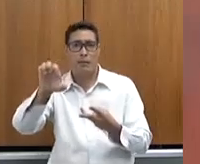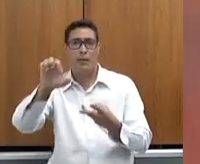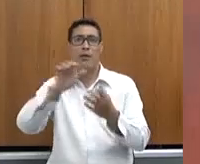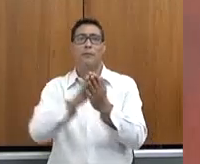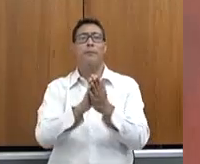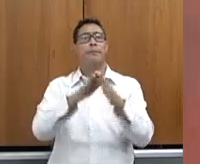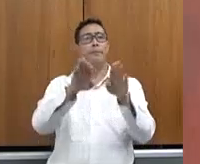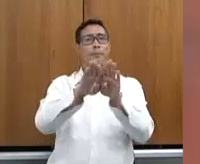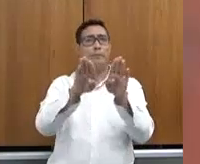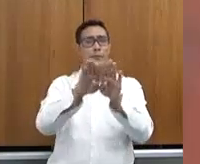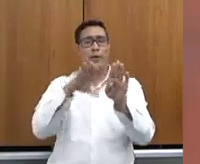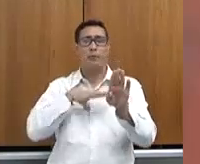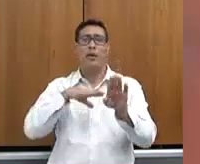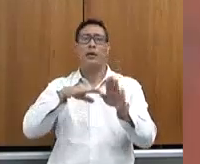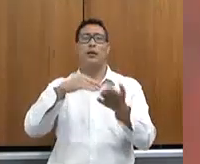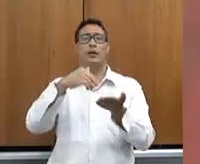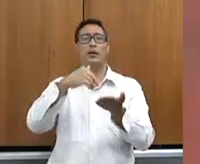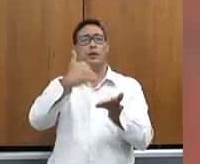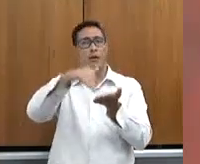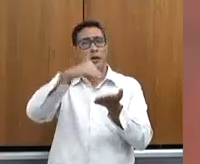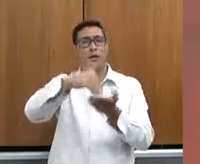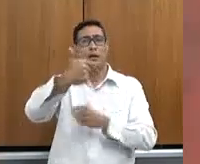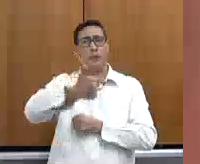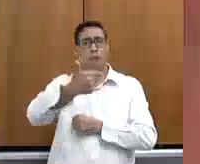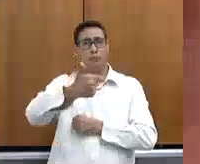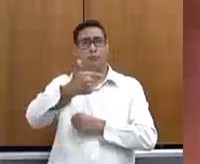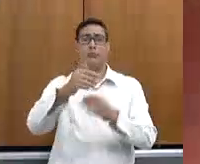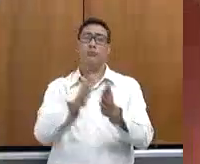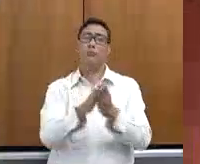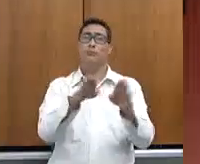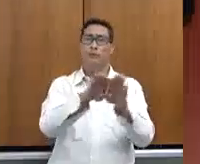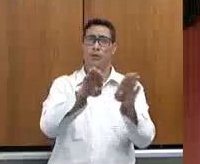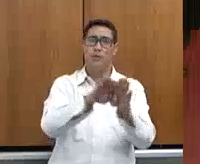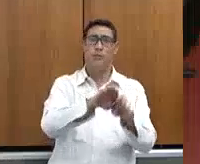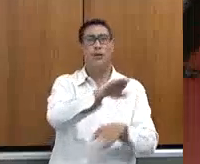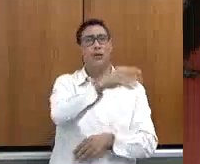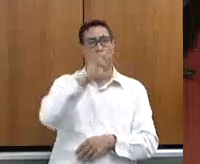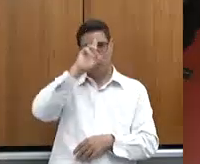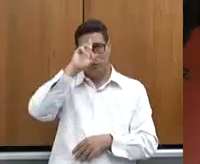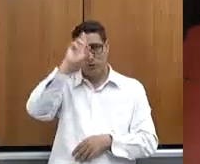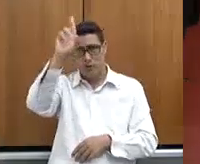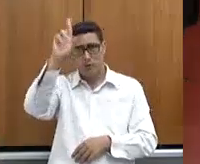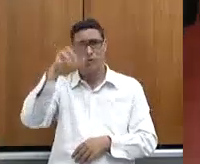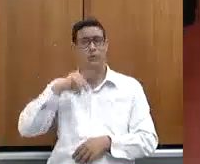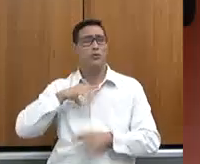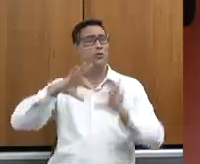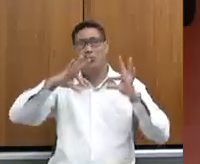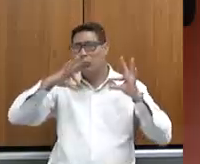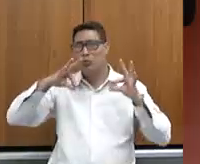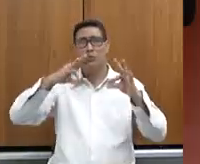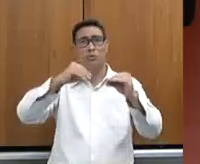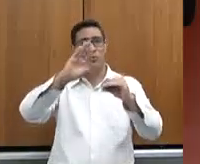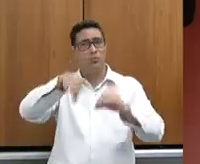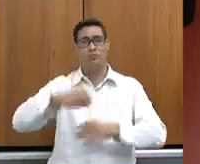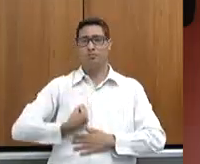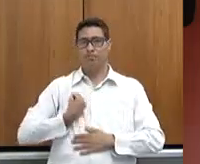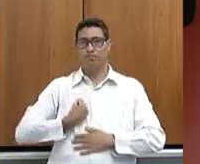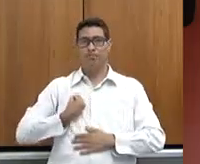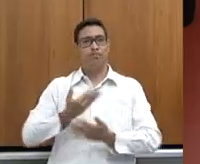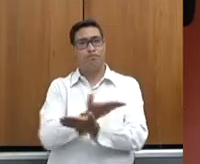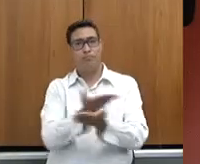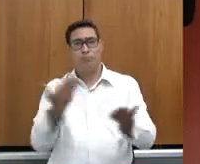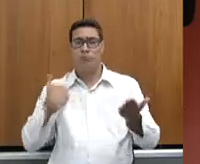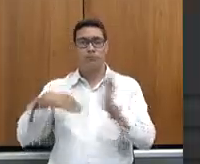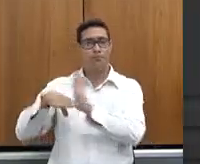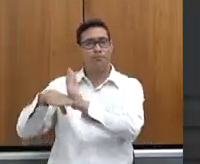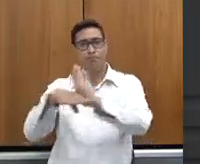os nossos subsecretários que estão aqui também, os diretores técnicos e todos que participam aqui com a gente e que contribuem à